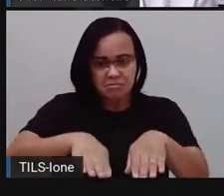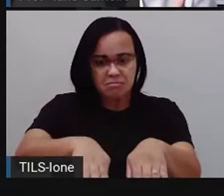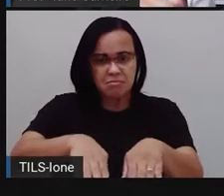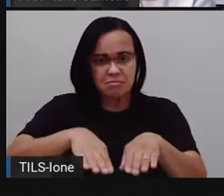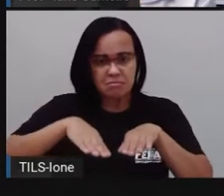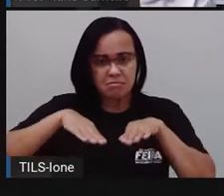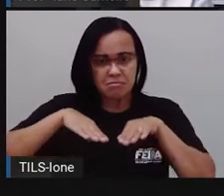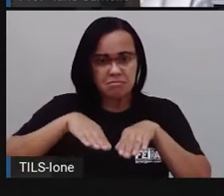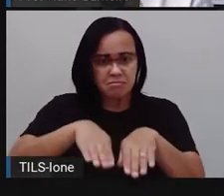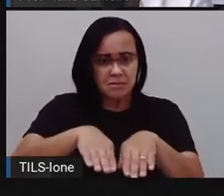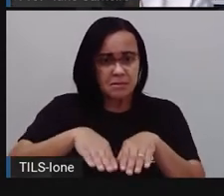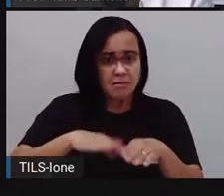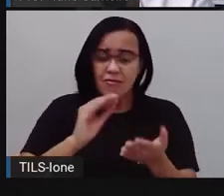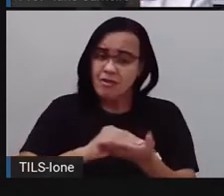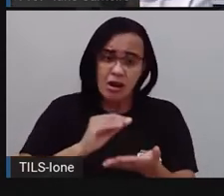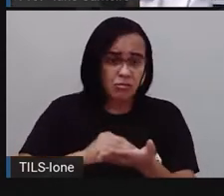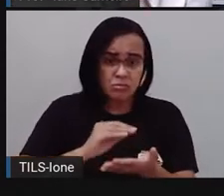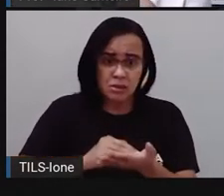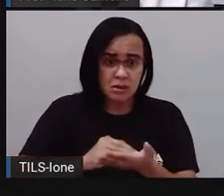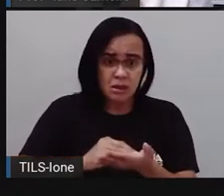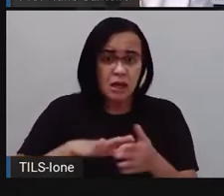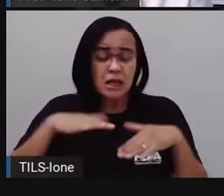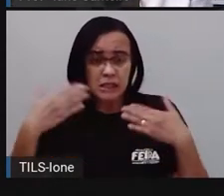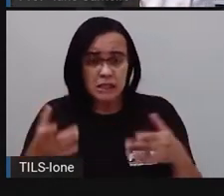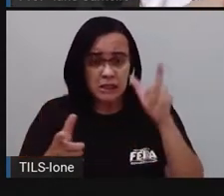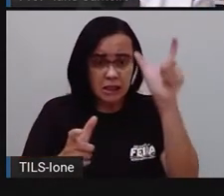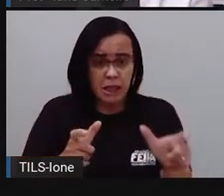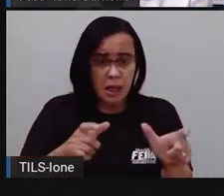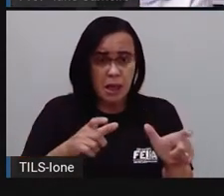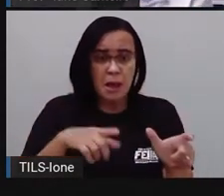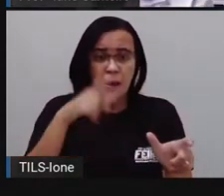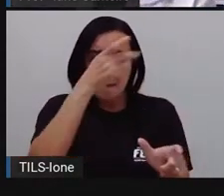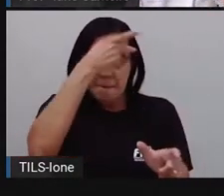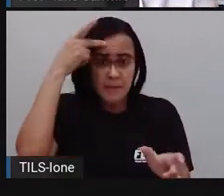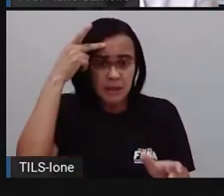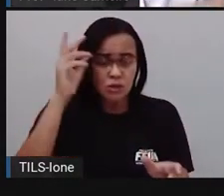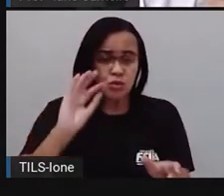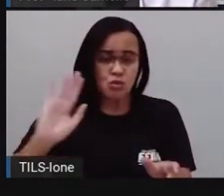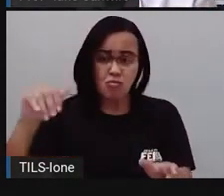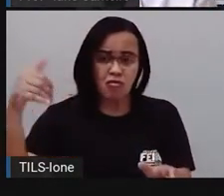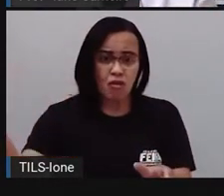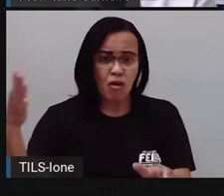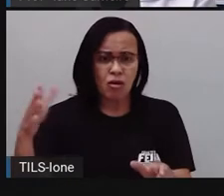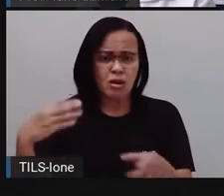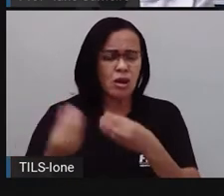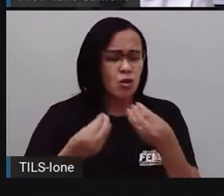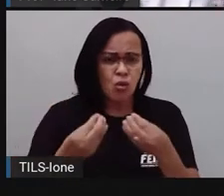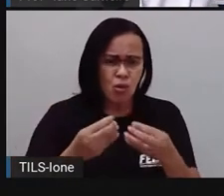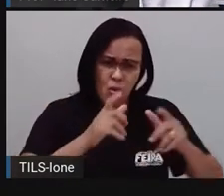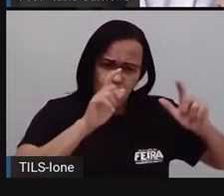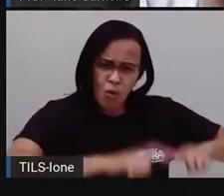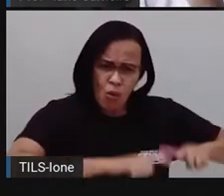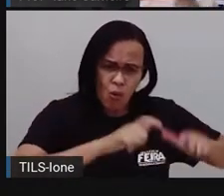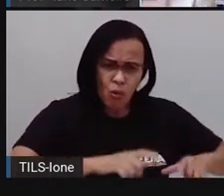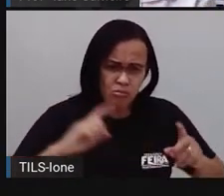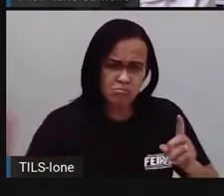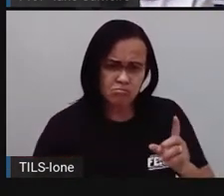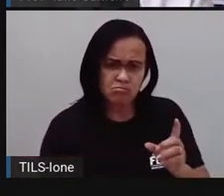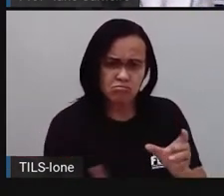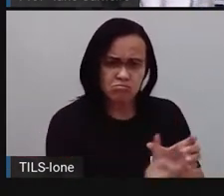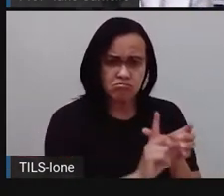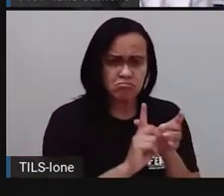Ela fica de fora, ela foi excluída, né? Aquele espaço, aquele ambiente, ele não acolheu aquela